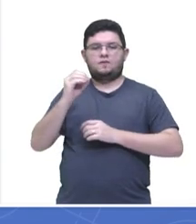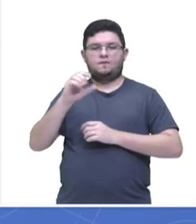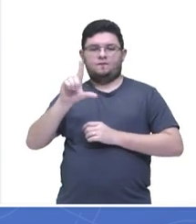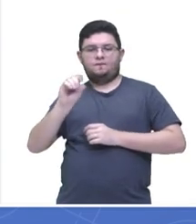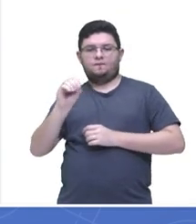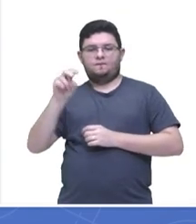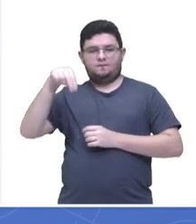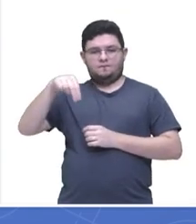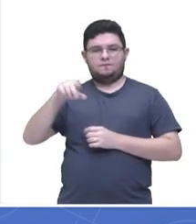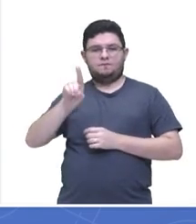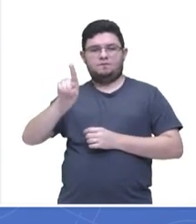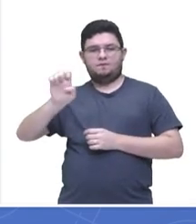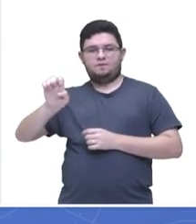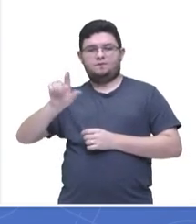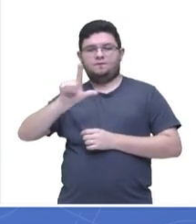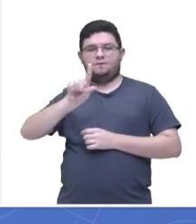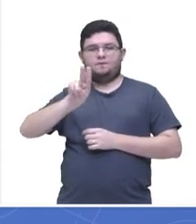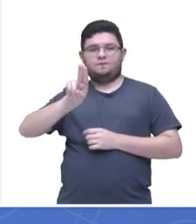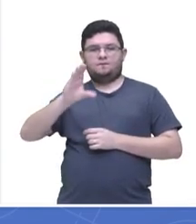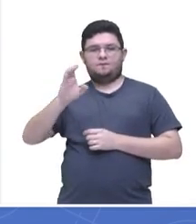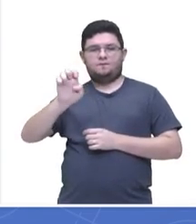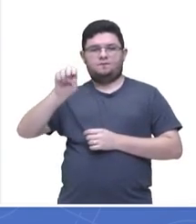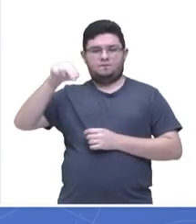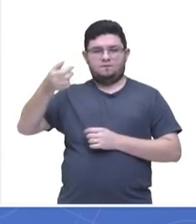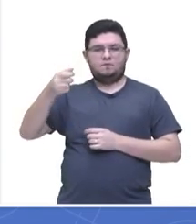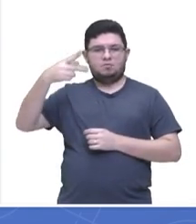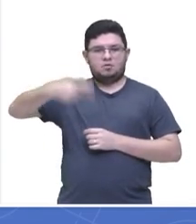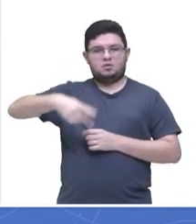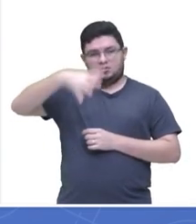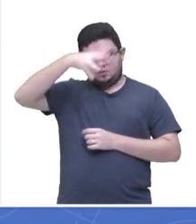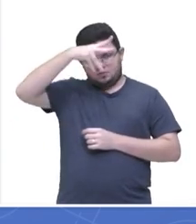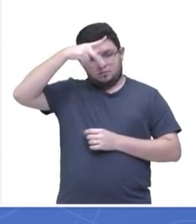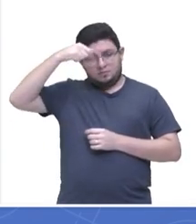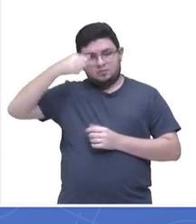Parabéns, Manaus, pela participação de vocês. Vamos para mais uma.